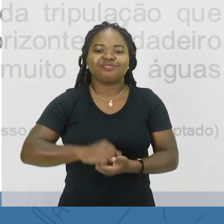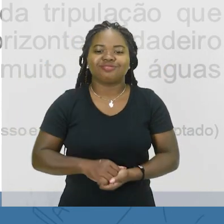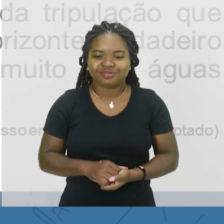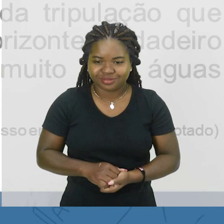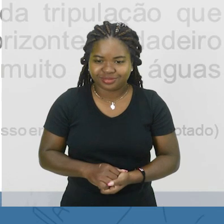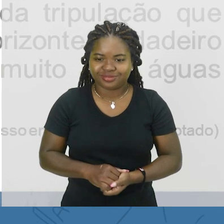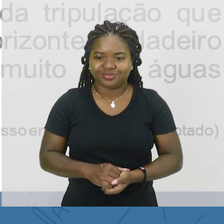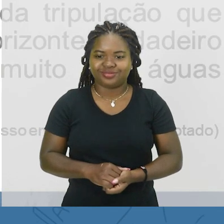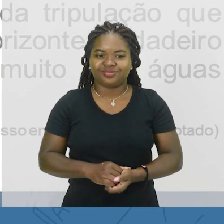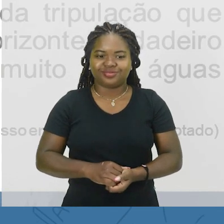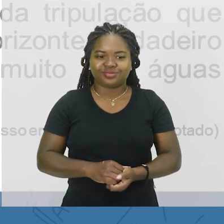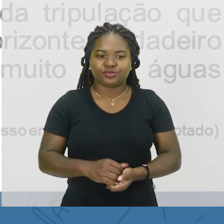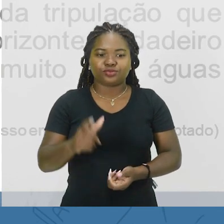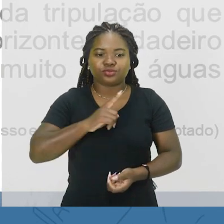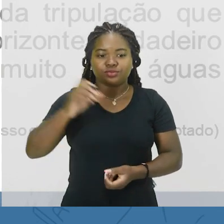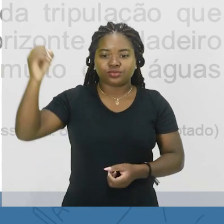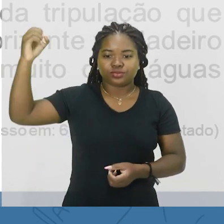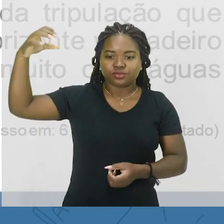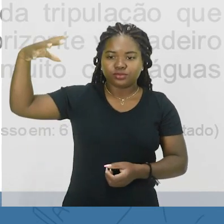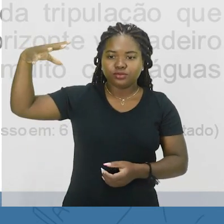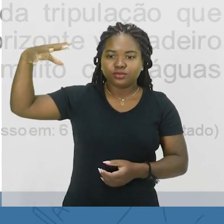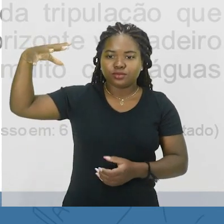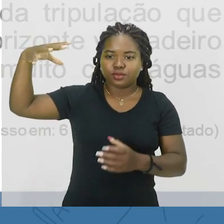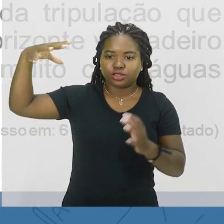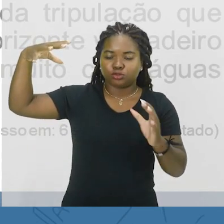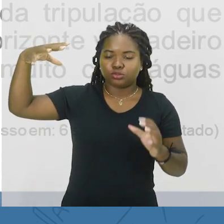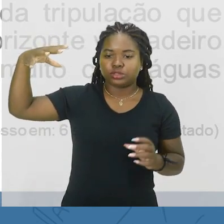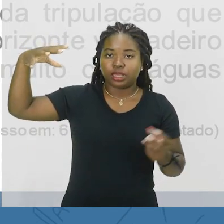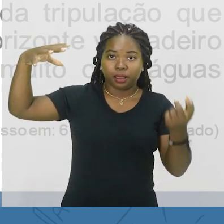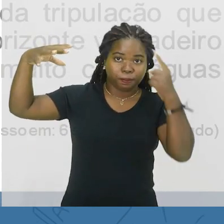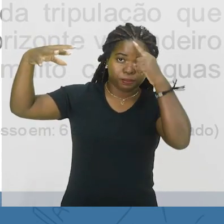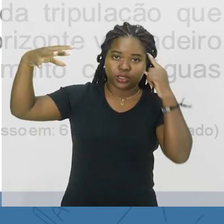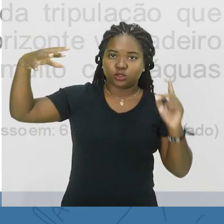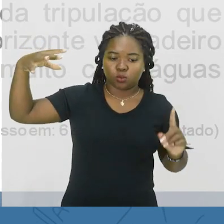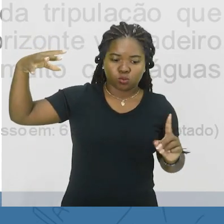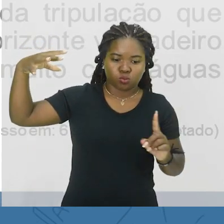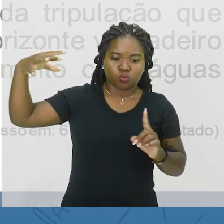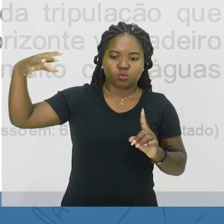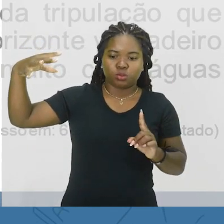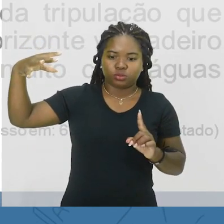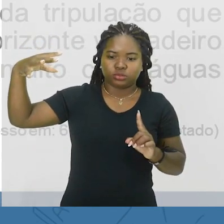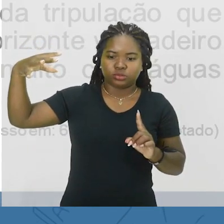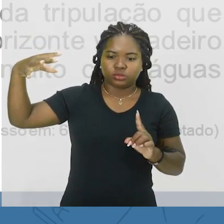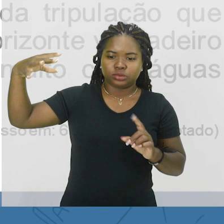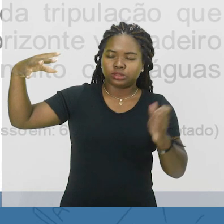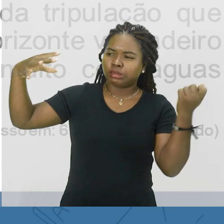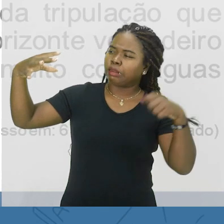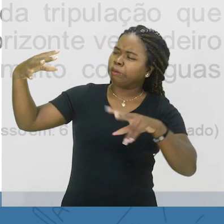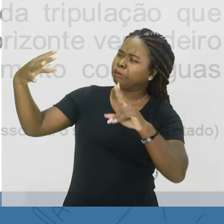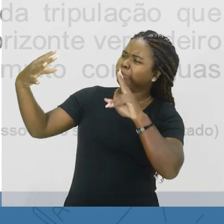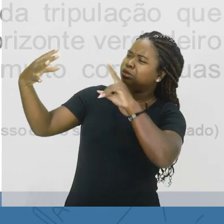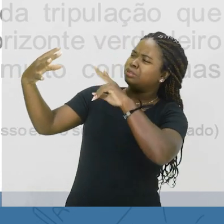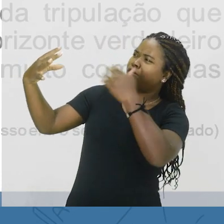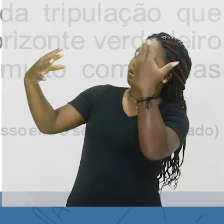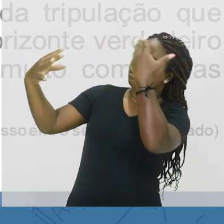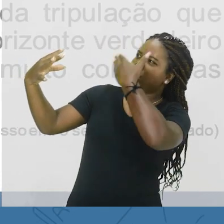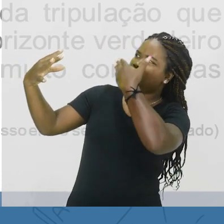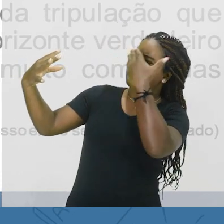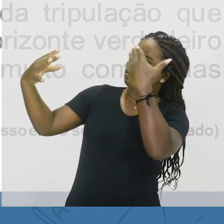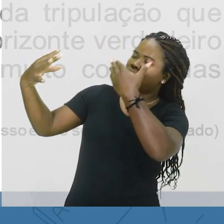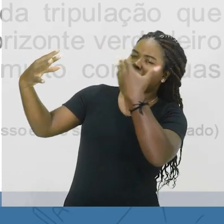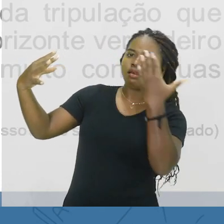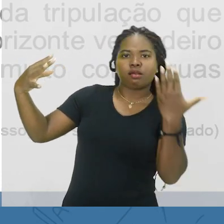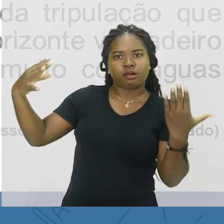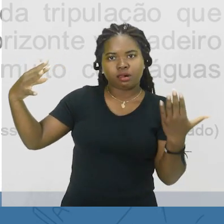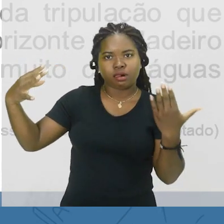acima, chegando até o observador, né, vindo de muitos ângulos diferentes. De acordo